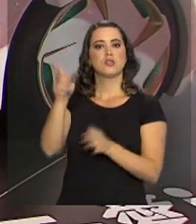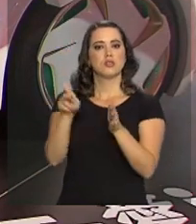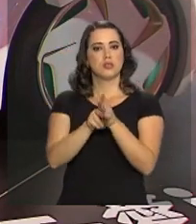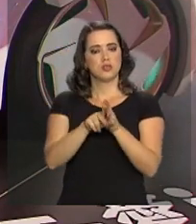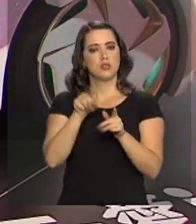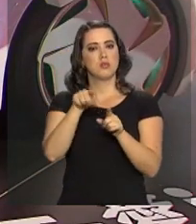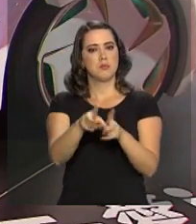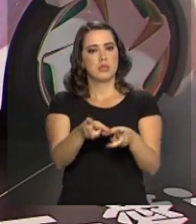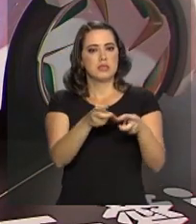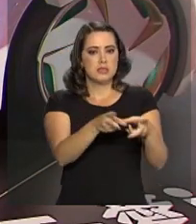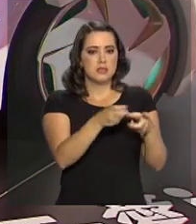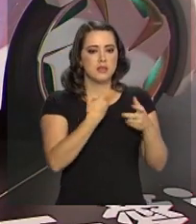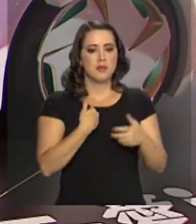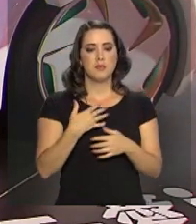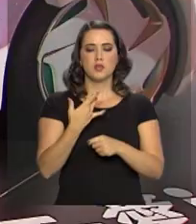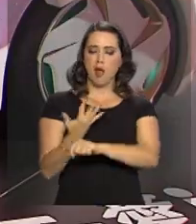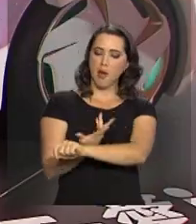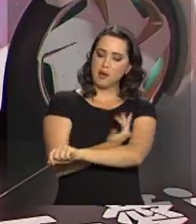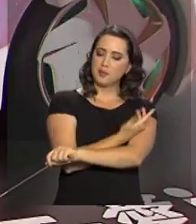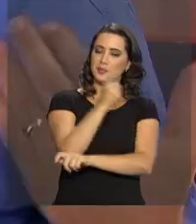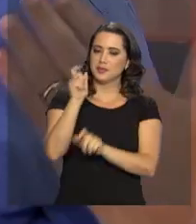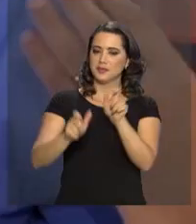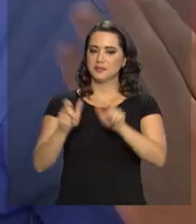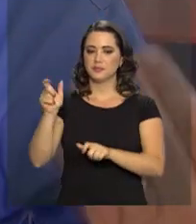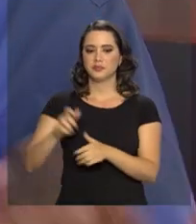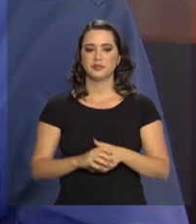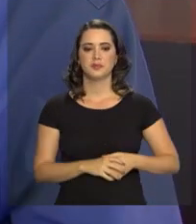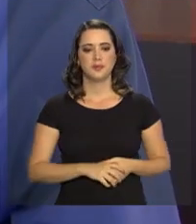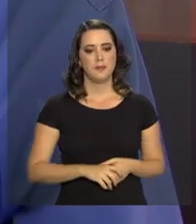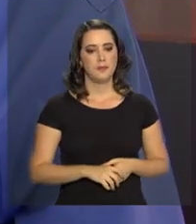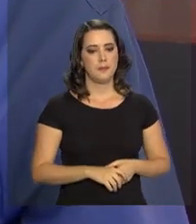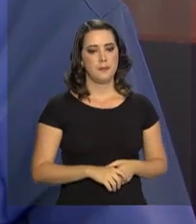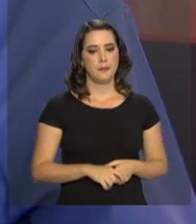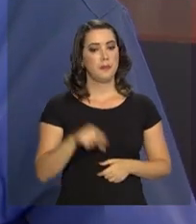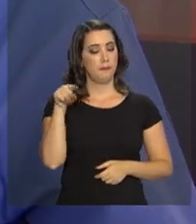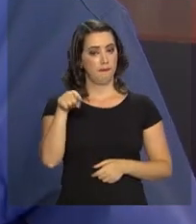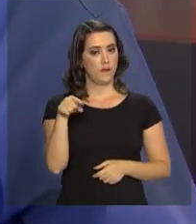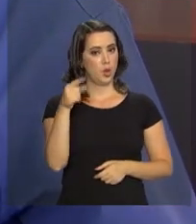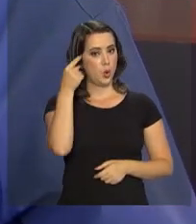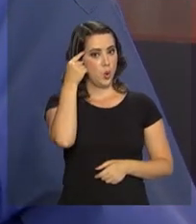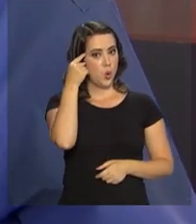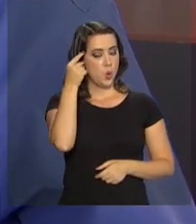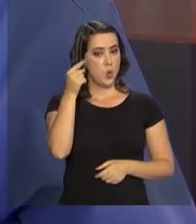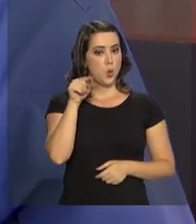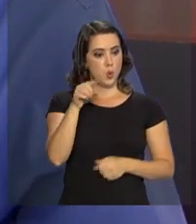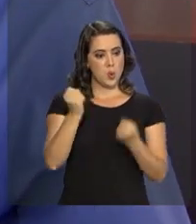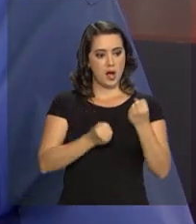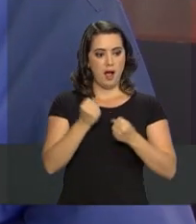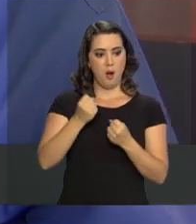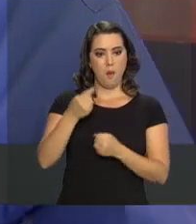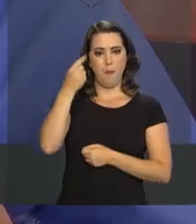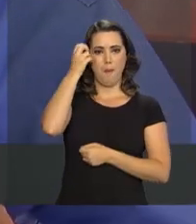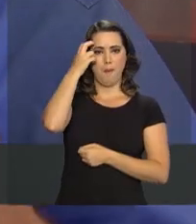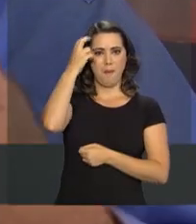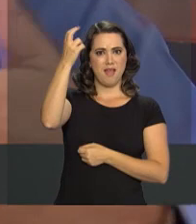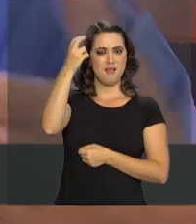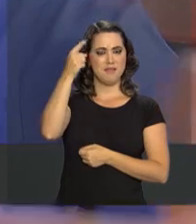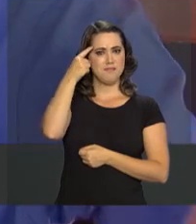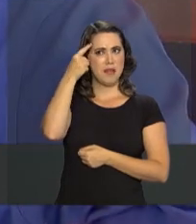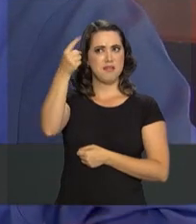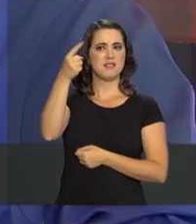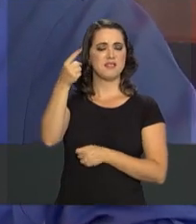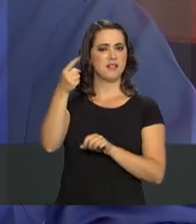de identificar as emoções do motorista. O carro pensa por ele, o carro prevê e antevê problemas de